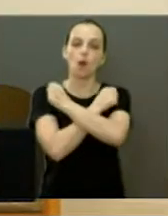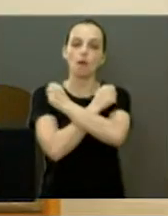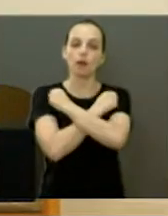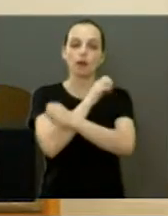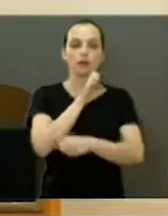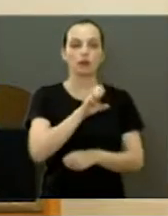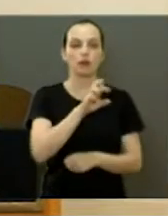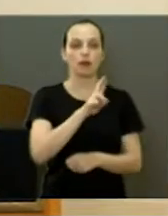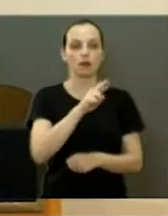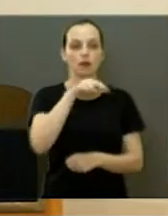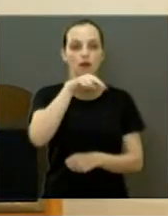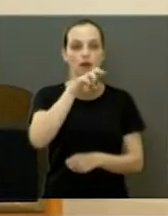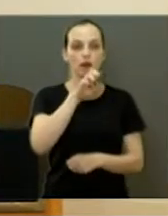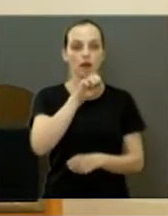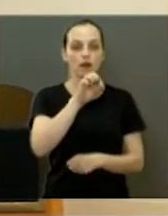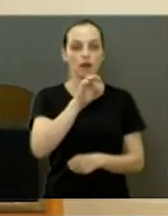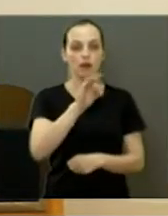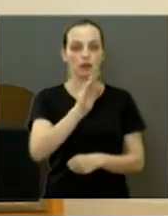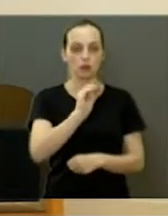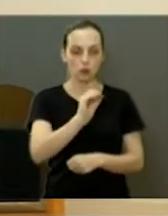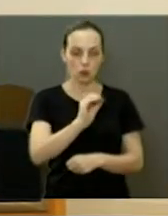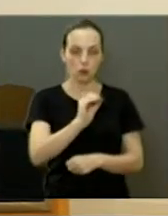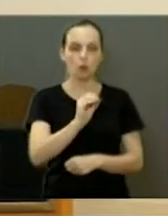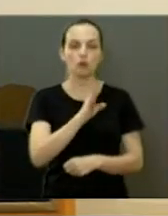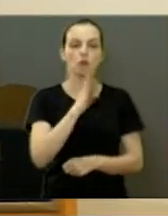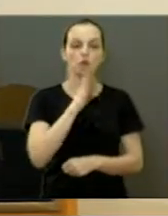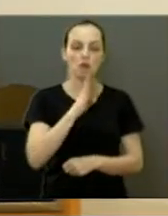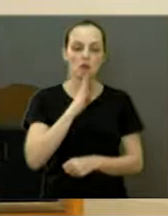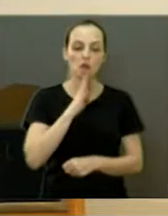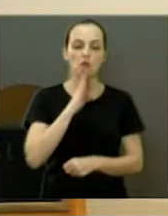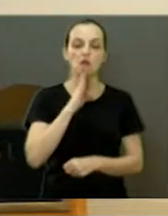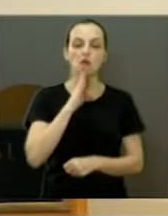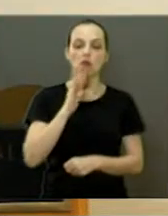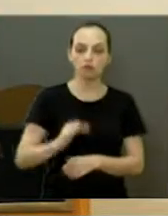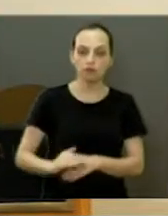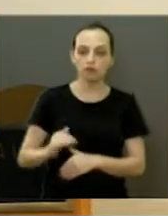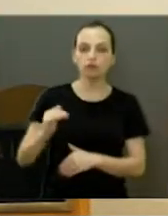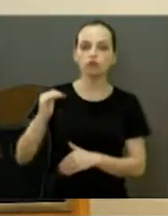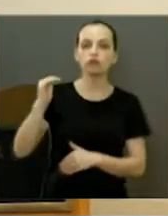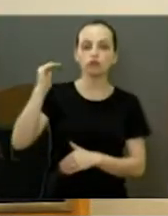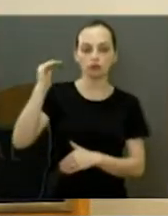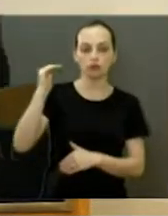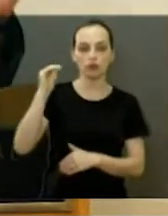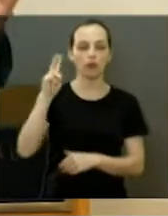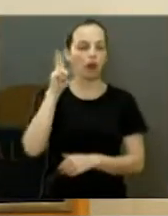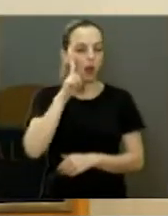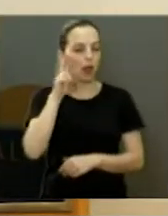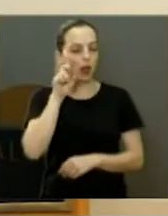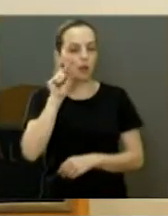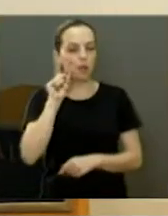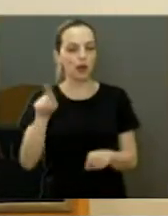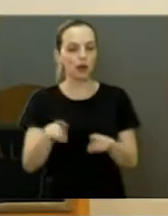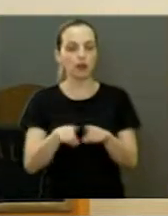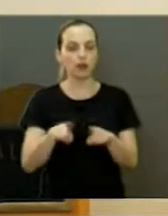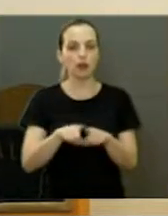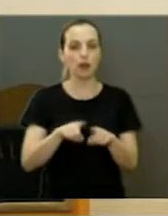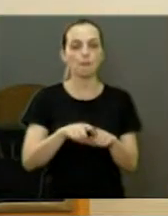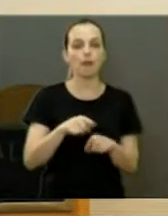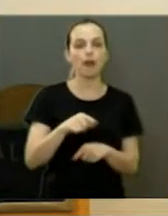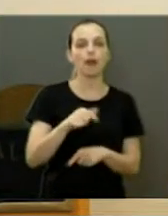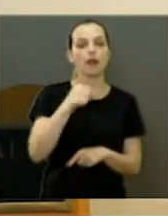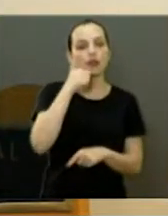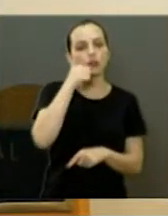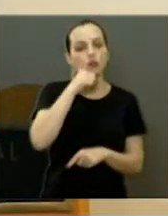que conheço desde quando nasceu. E lembrando de você, Ernestinho, que eu mando um abraço para a Graça, sua mãe,